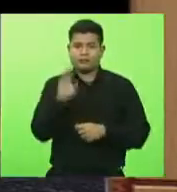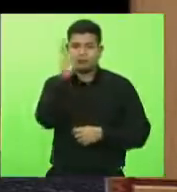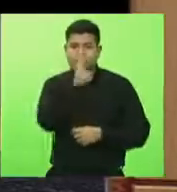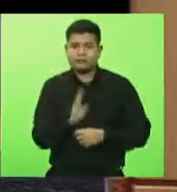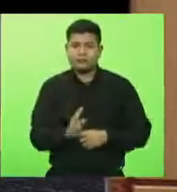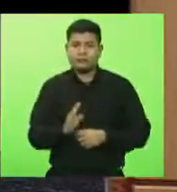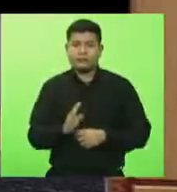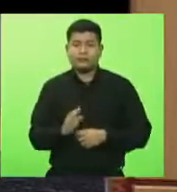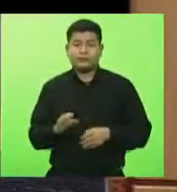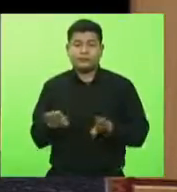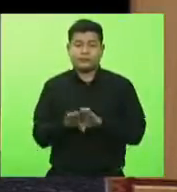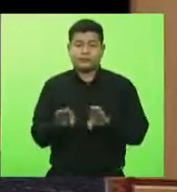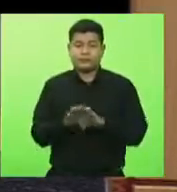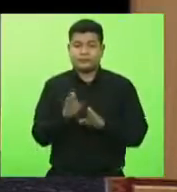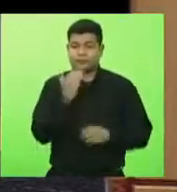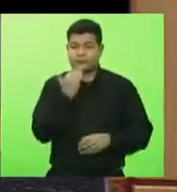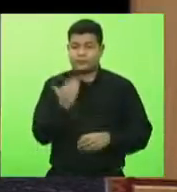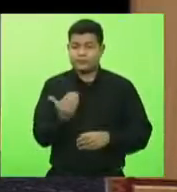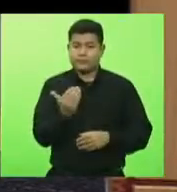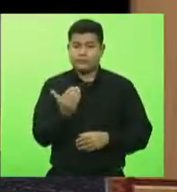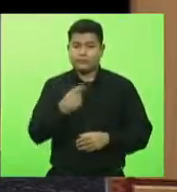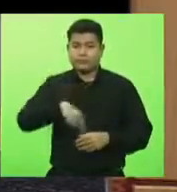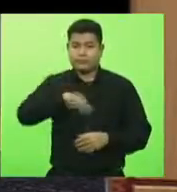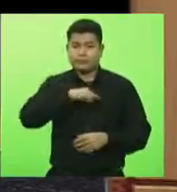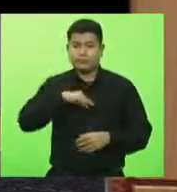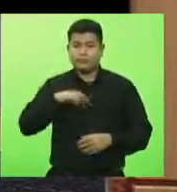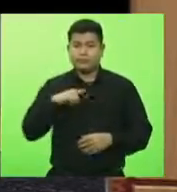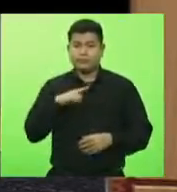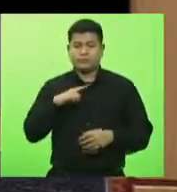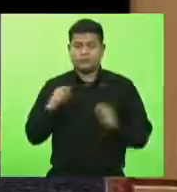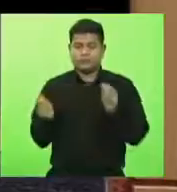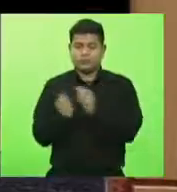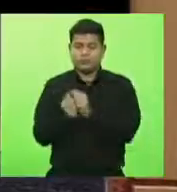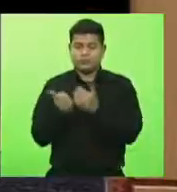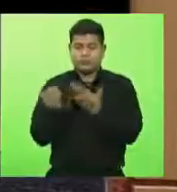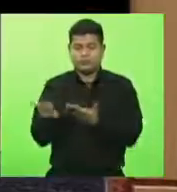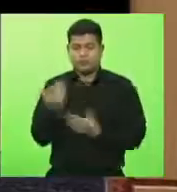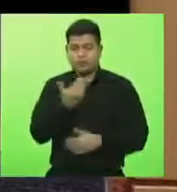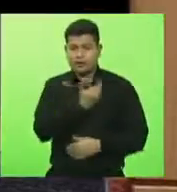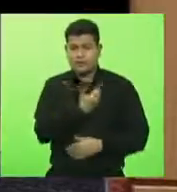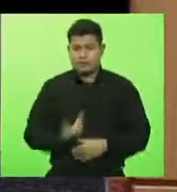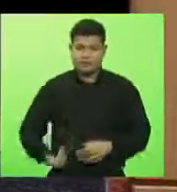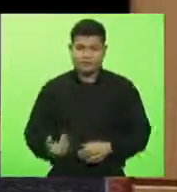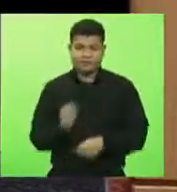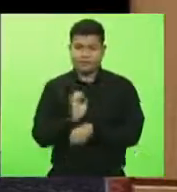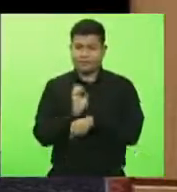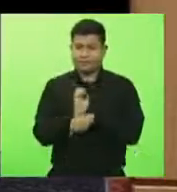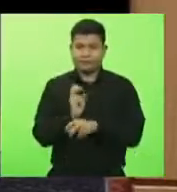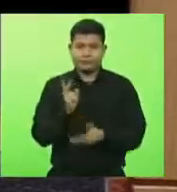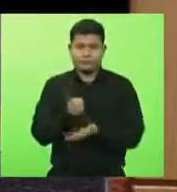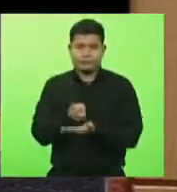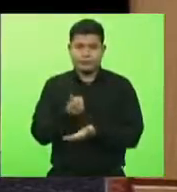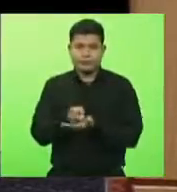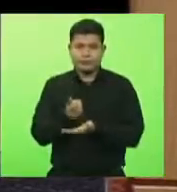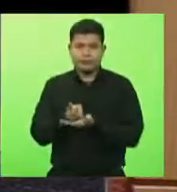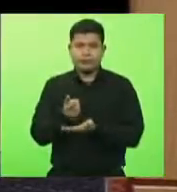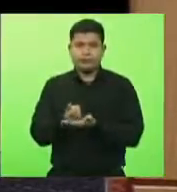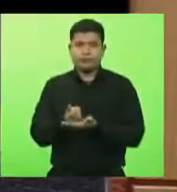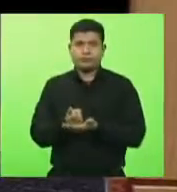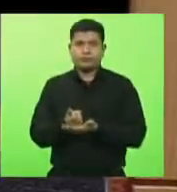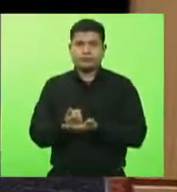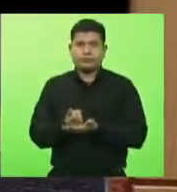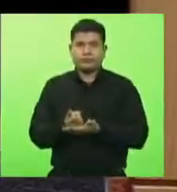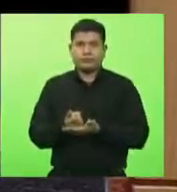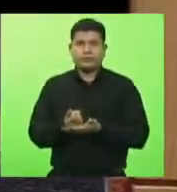pleito que nós temos junto ao governo do Estado para manter o